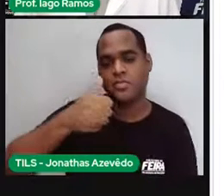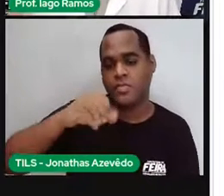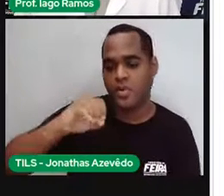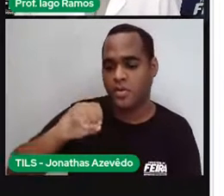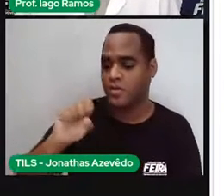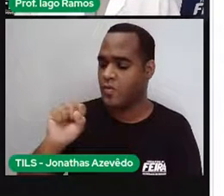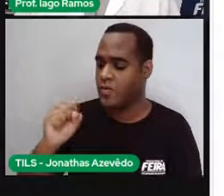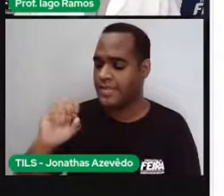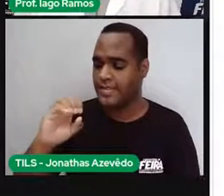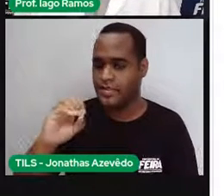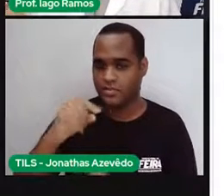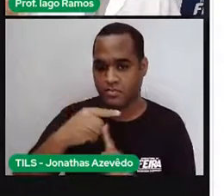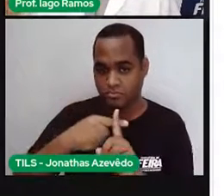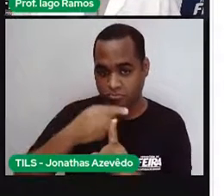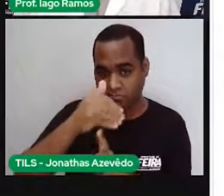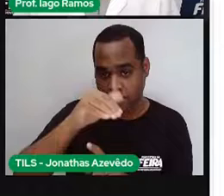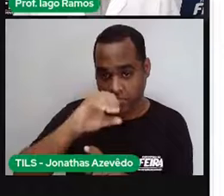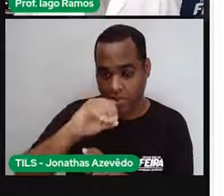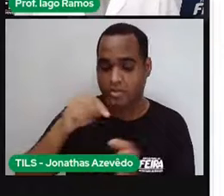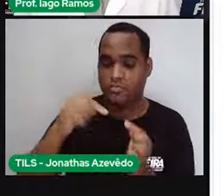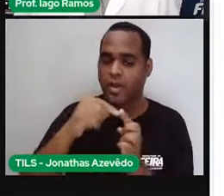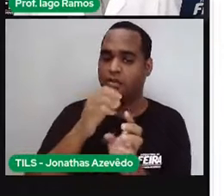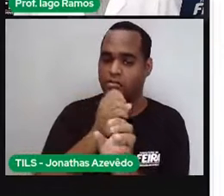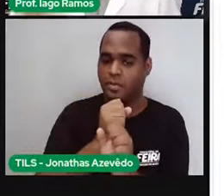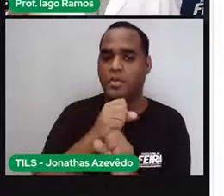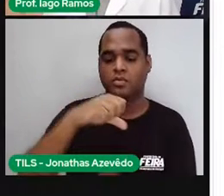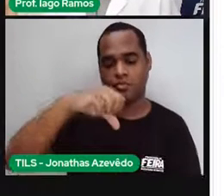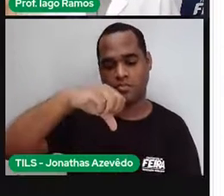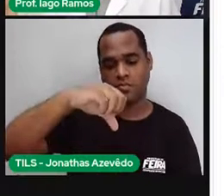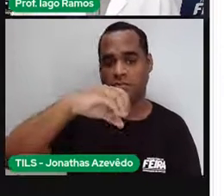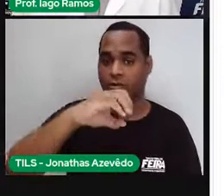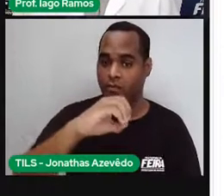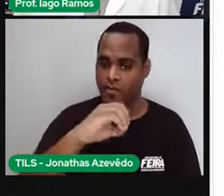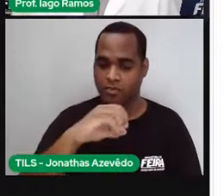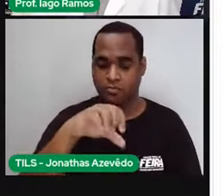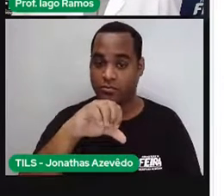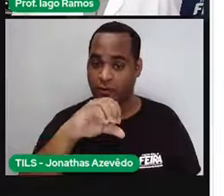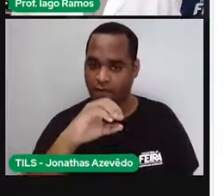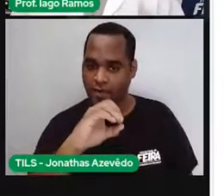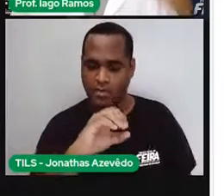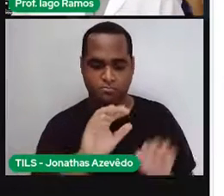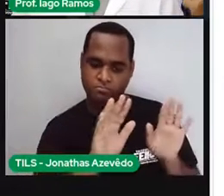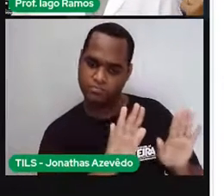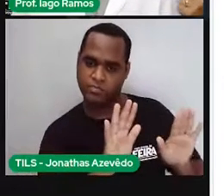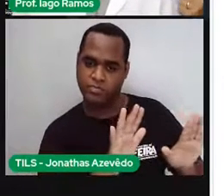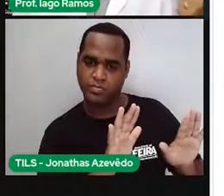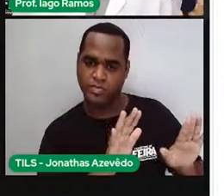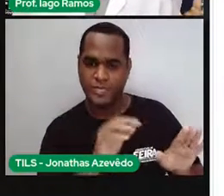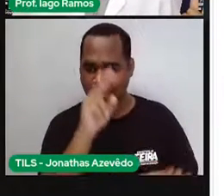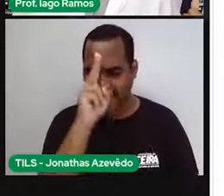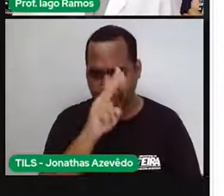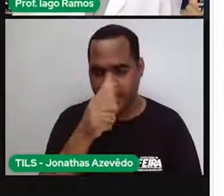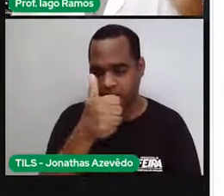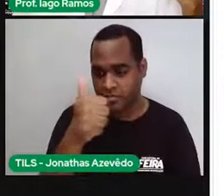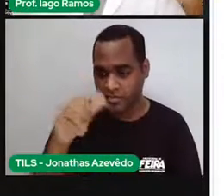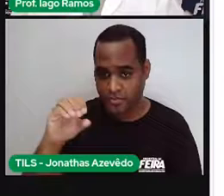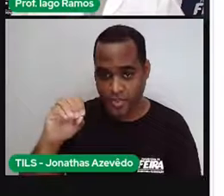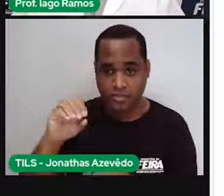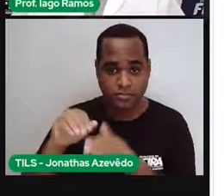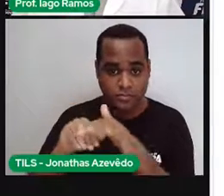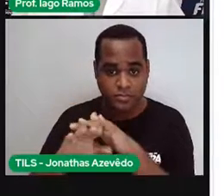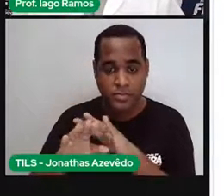mais 10 dá 90. Guarda esse 90. Lembra do 110 que a gente guardou?